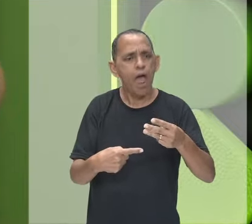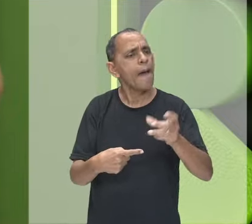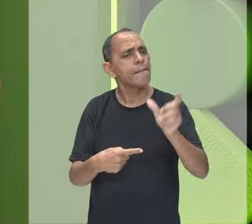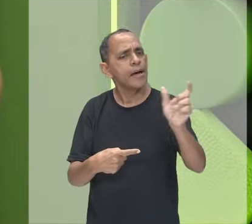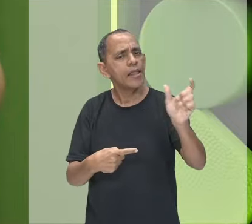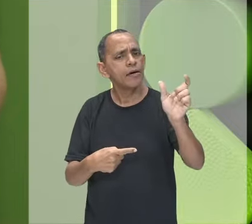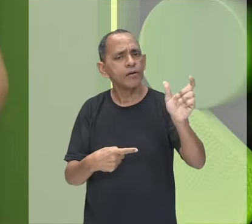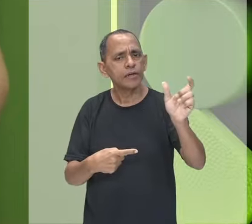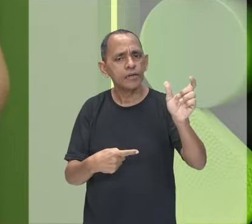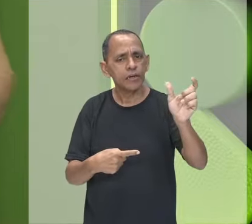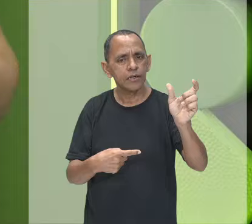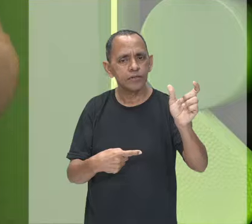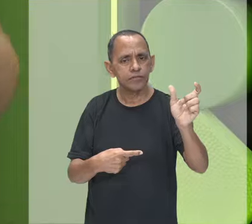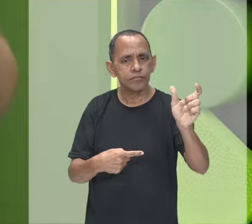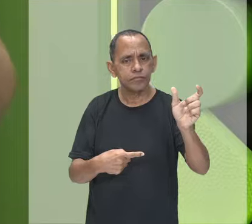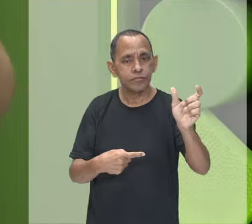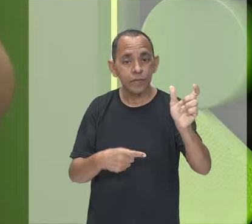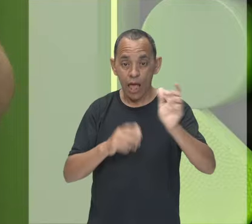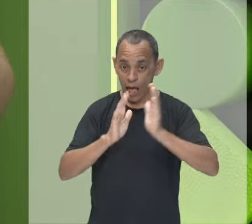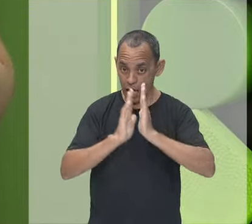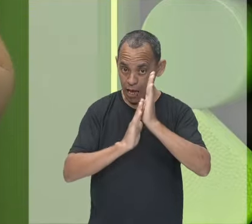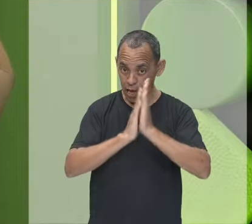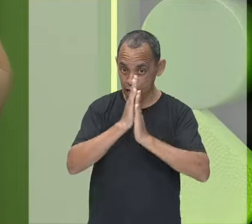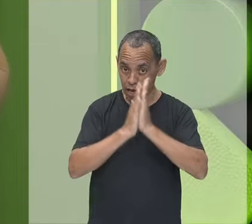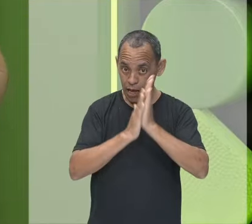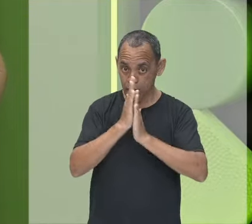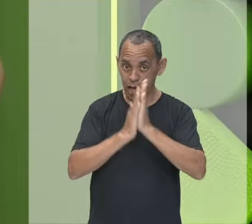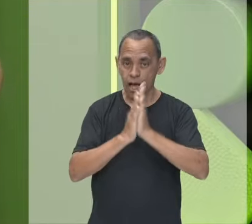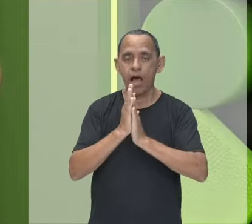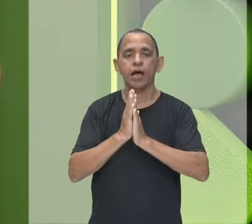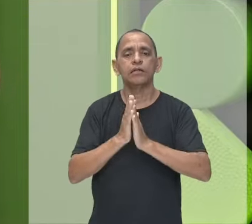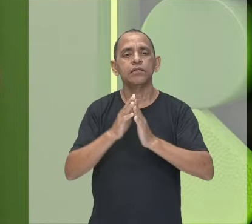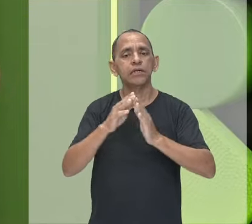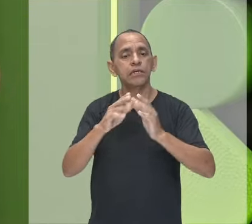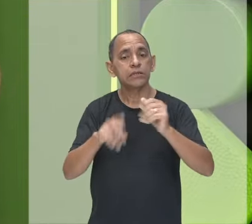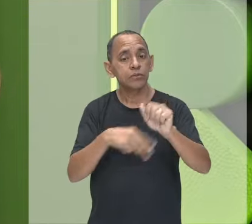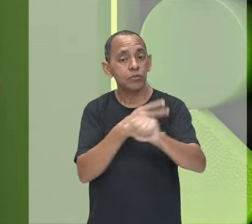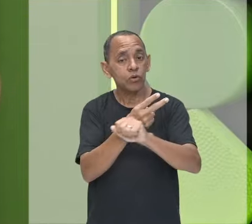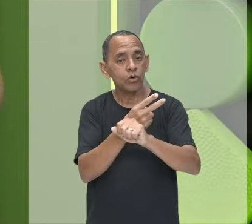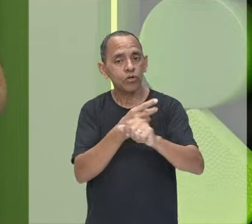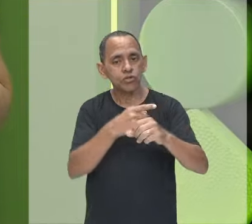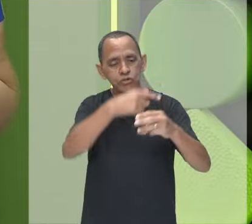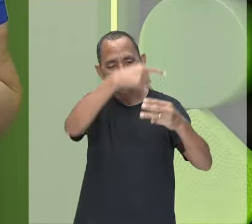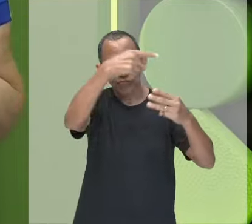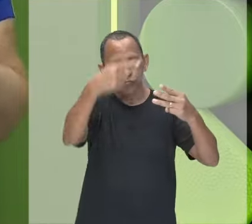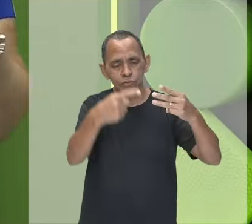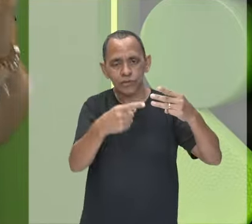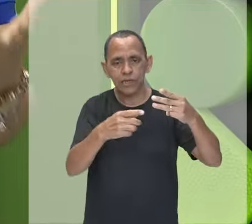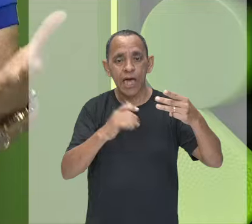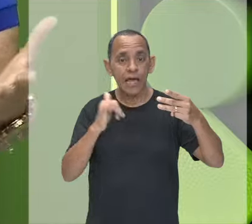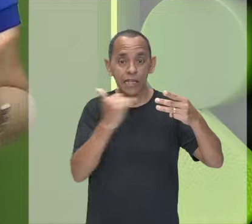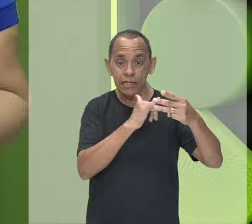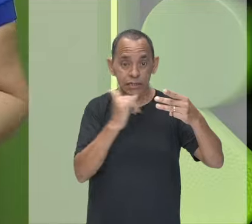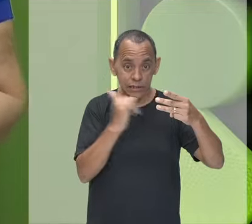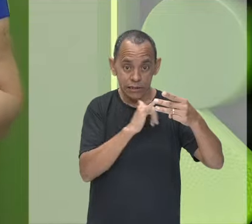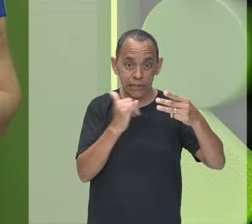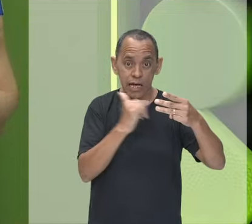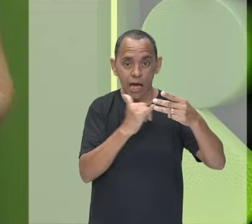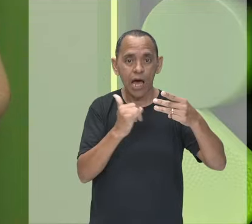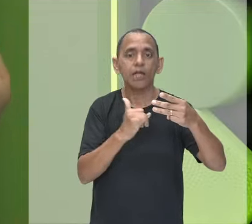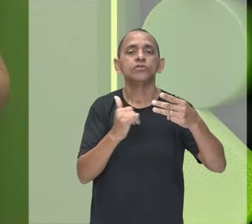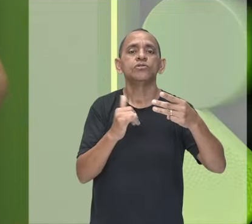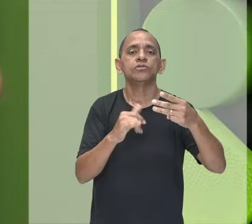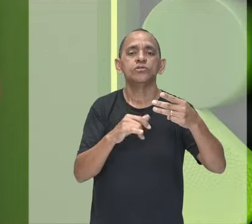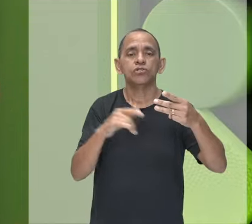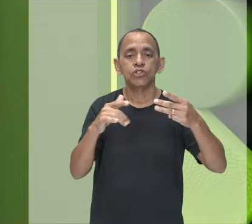qual é? Nós falamos do atrito. Depois falamos do que? Eletrizados. E depois falamos